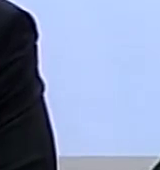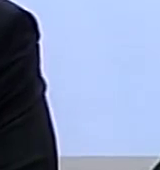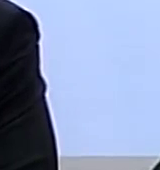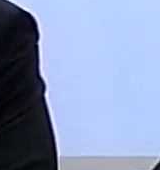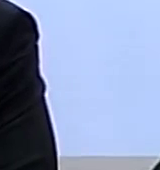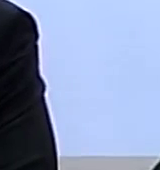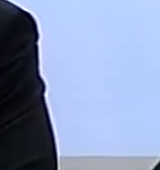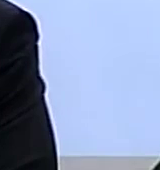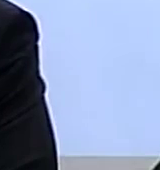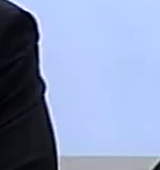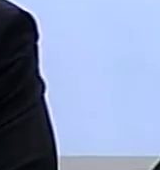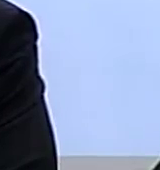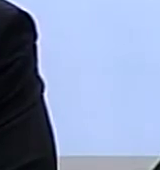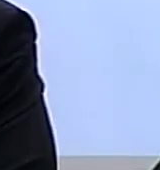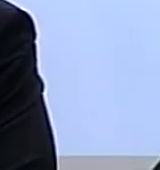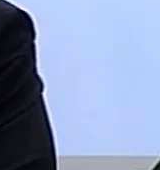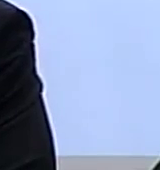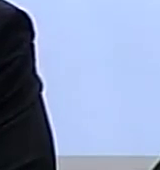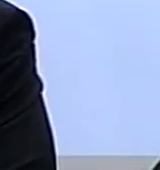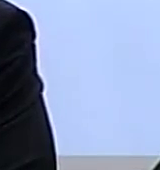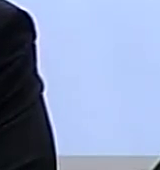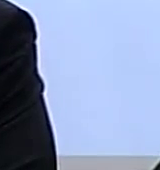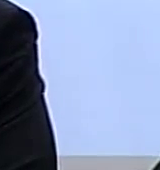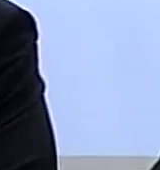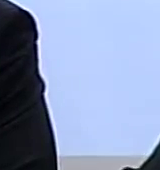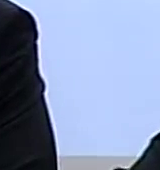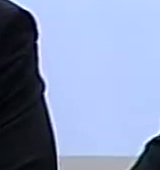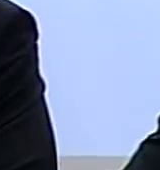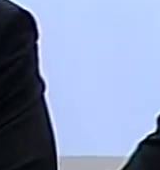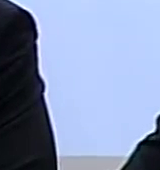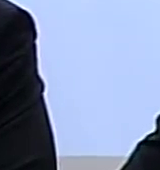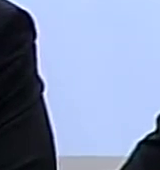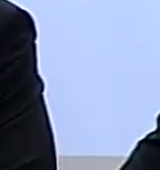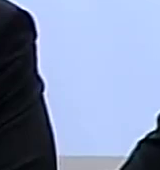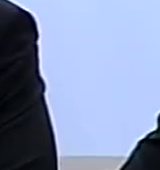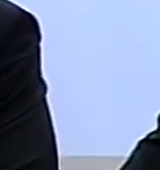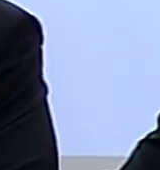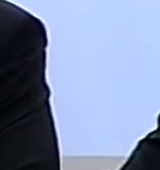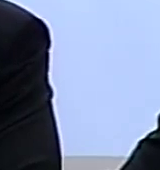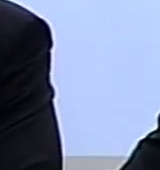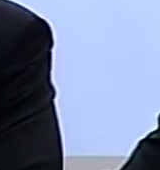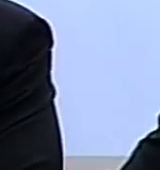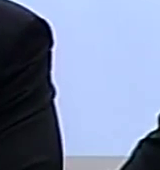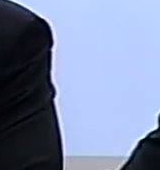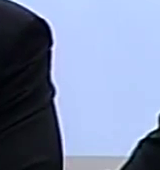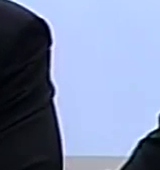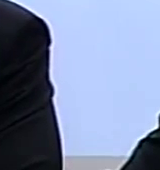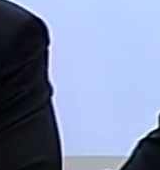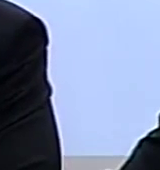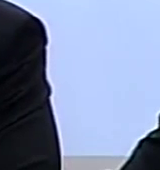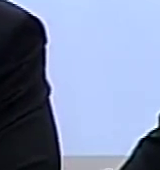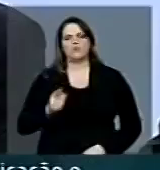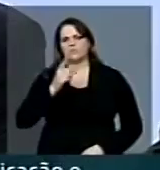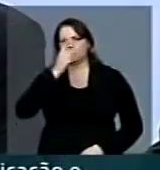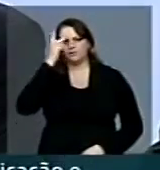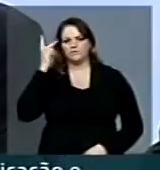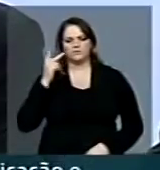esse programa, ele, no mundo inteiro, mobiliza 60 mil pessoas,